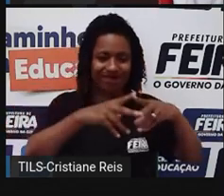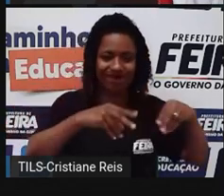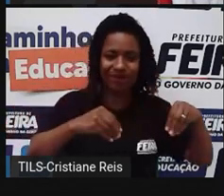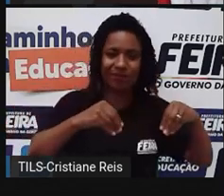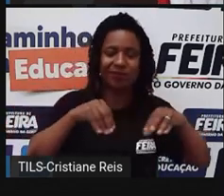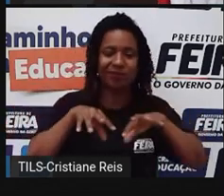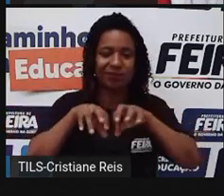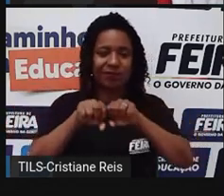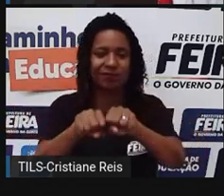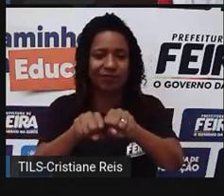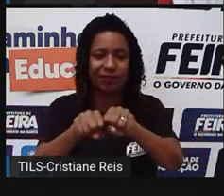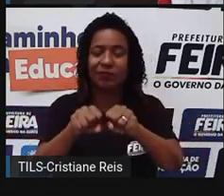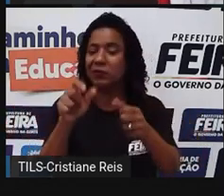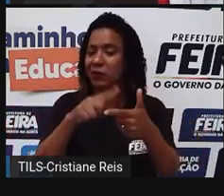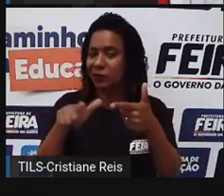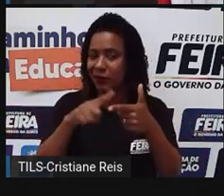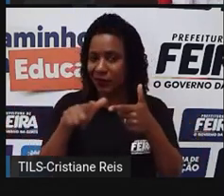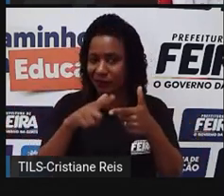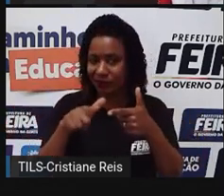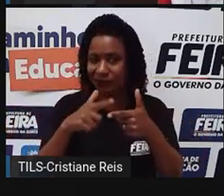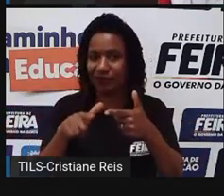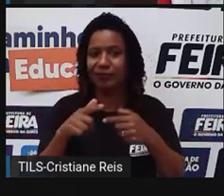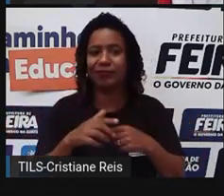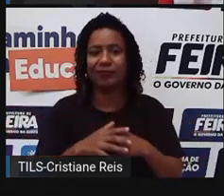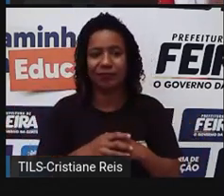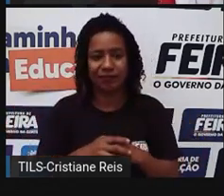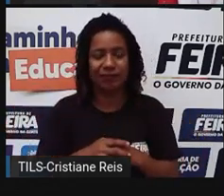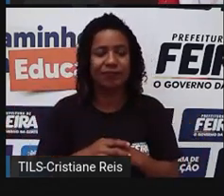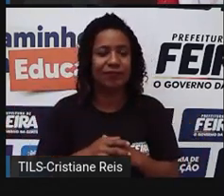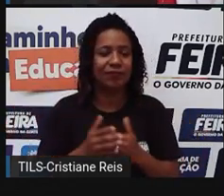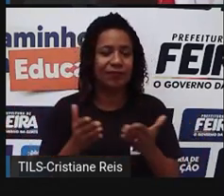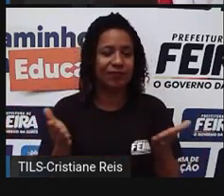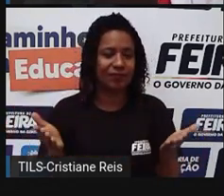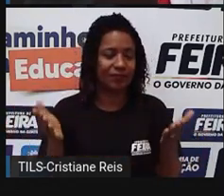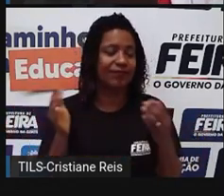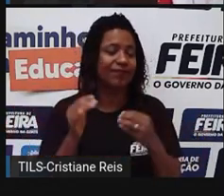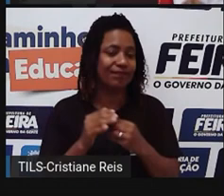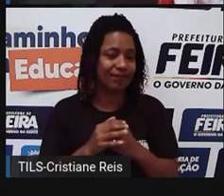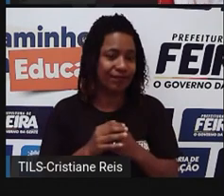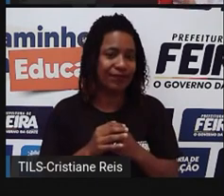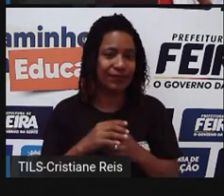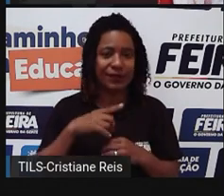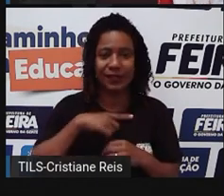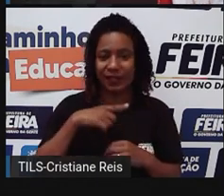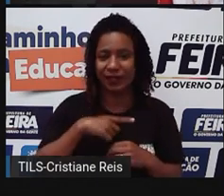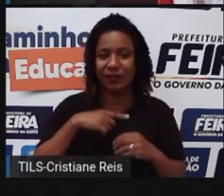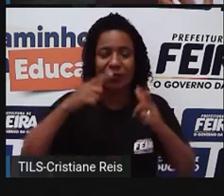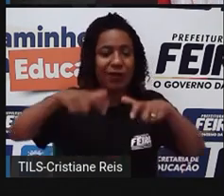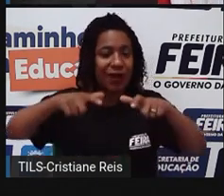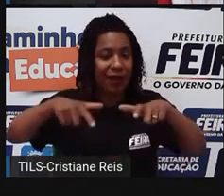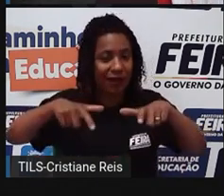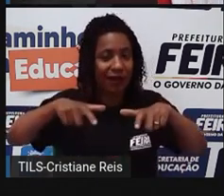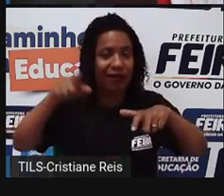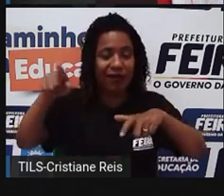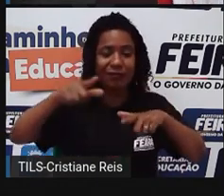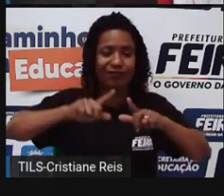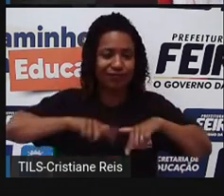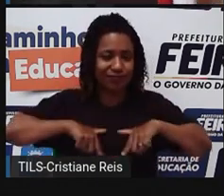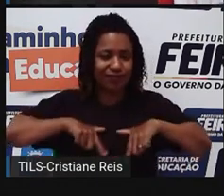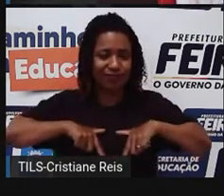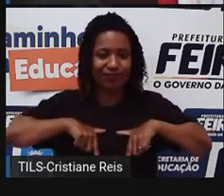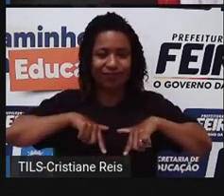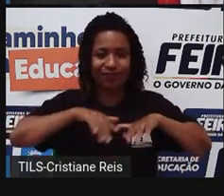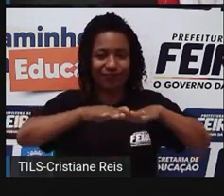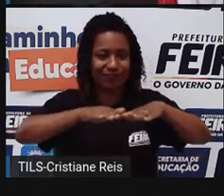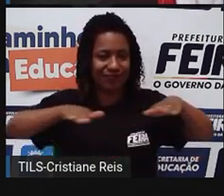virou, mexeu, tá tendo ali, né, falando um pouquinho ali sobre aquela questão da faixa de gás, a questão dos imigrantes europeus,